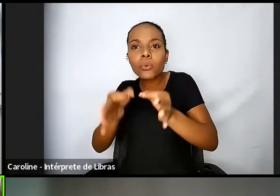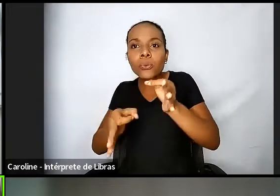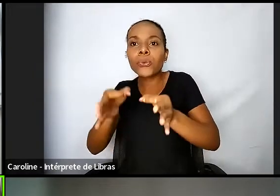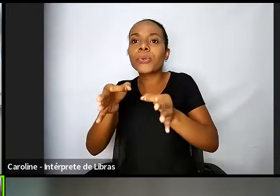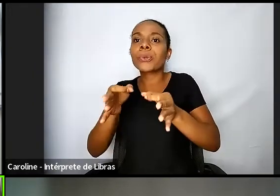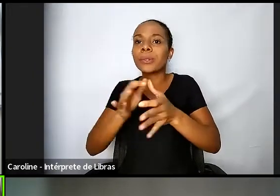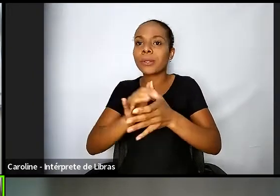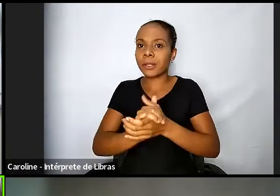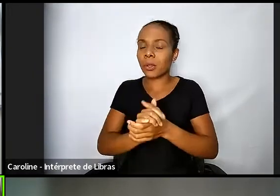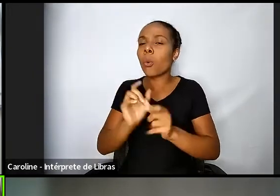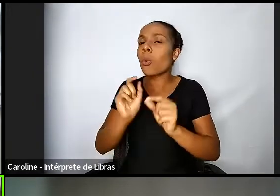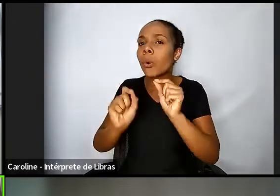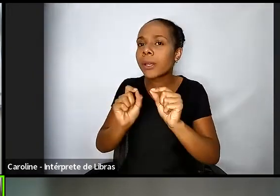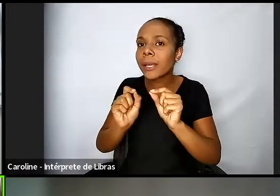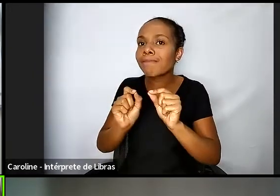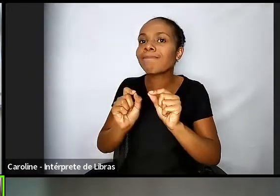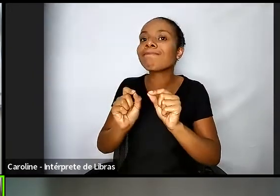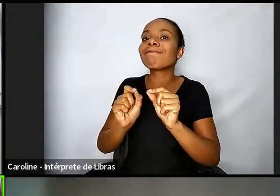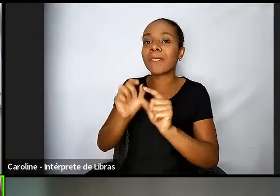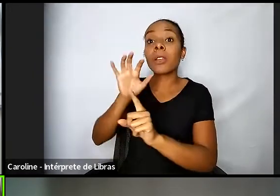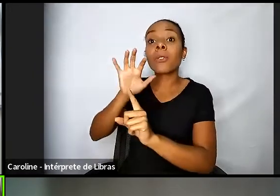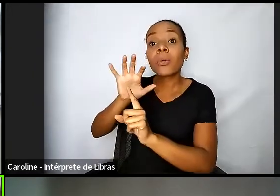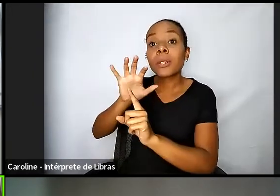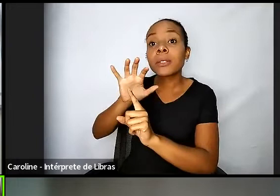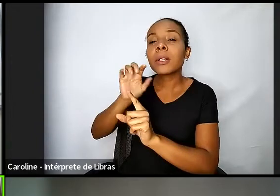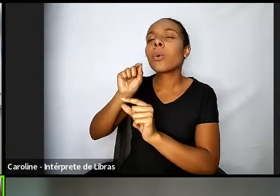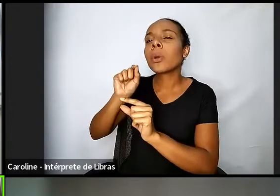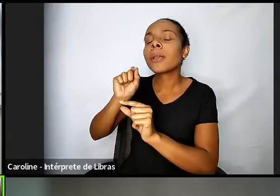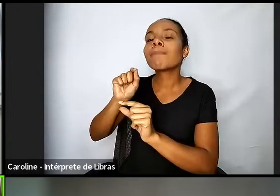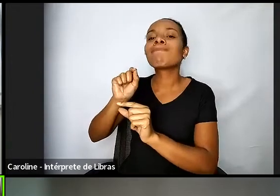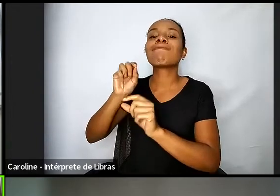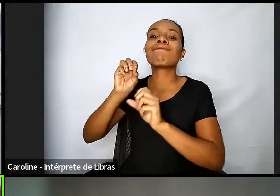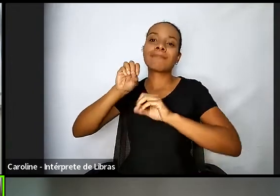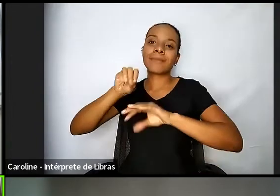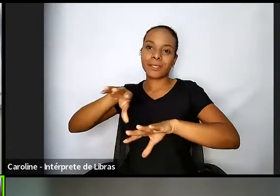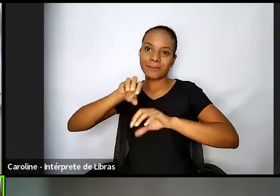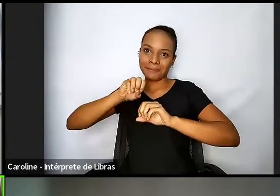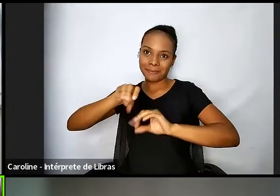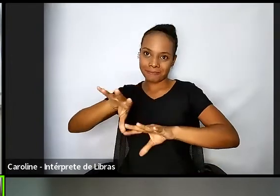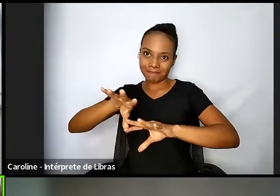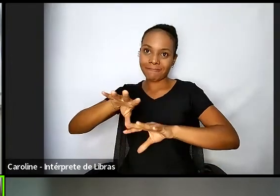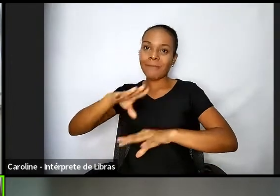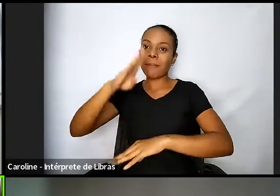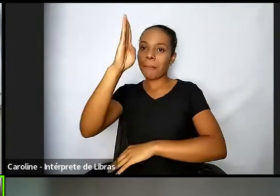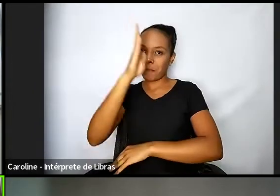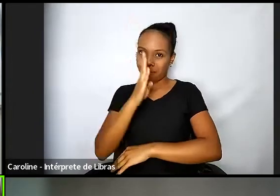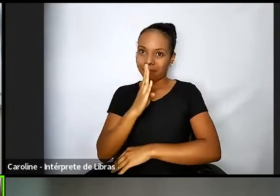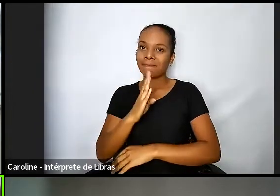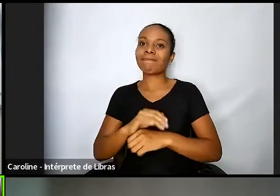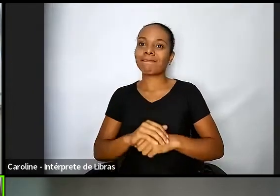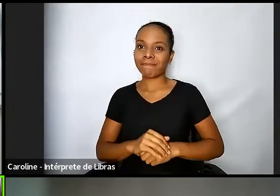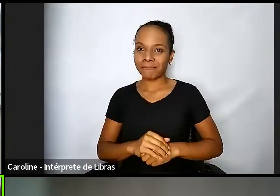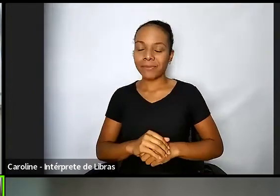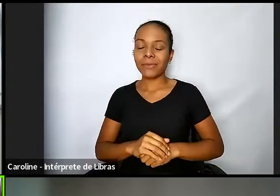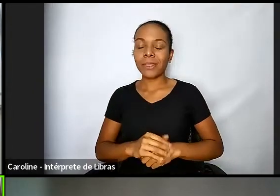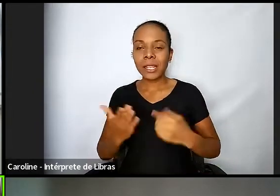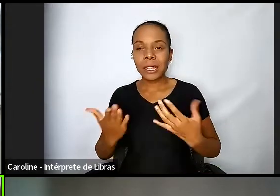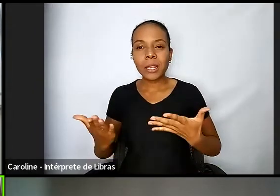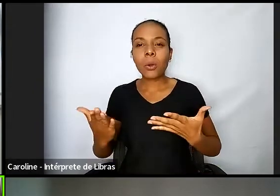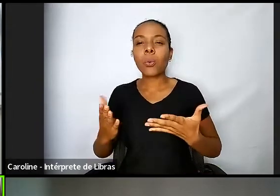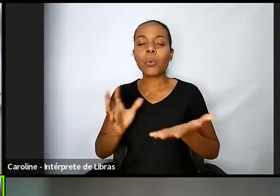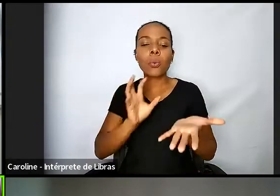educação no nosso país. E isso porque nós estamos, em todos os órgãos públicos, migrando